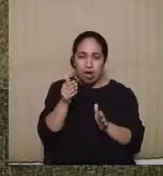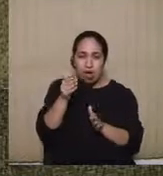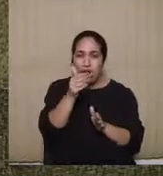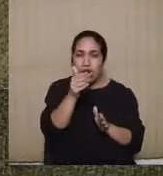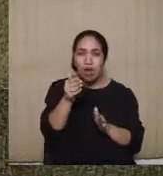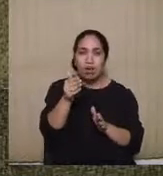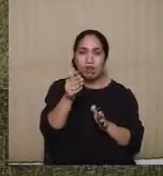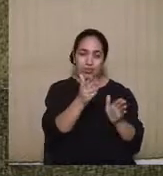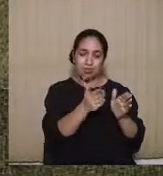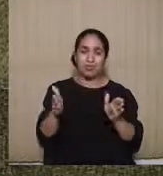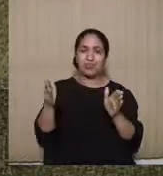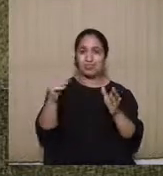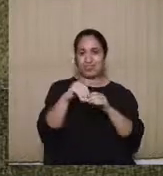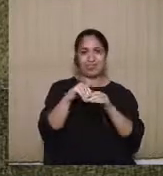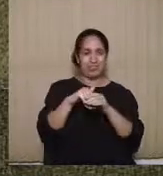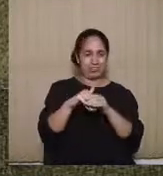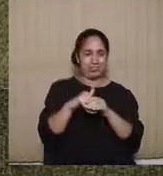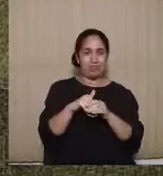eleições.